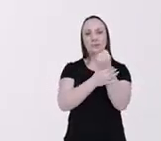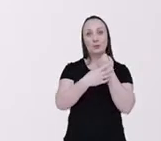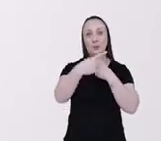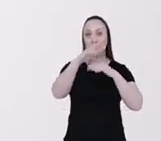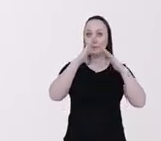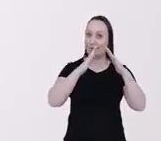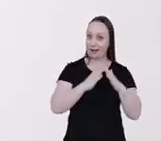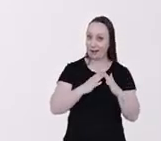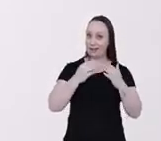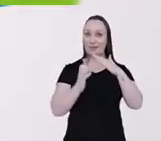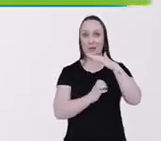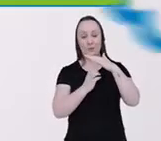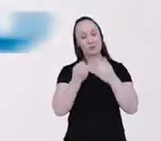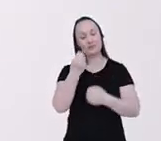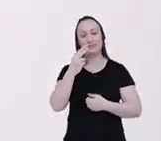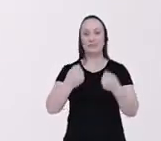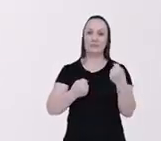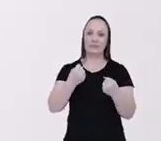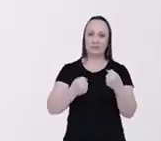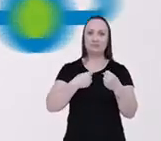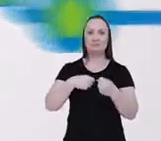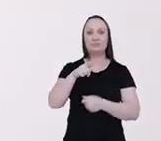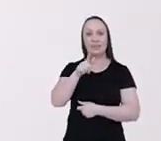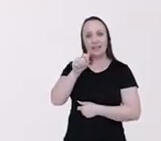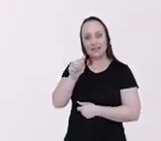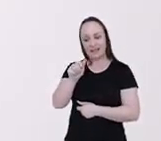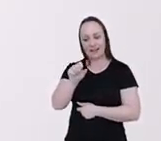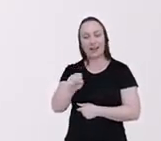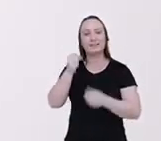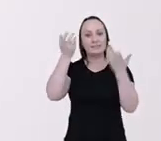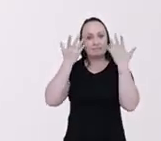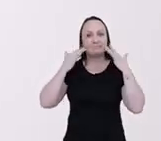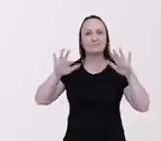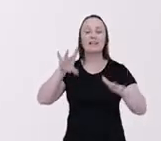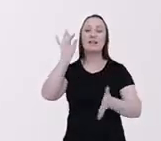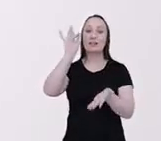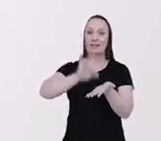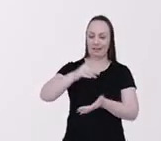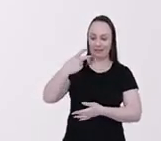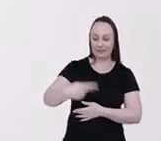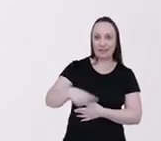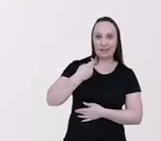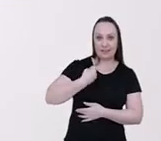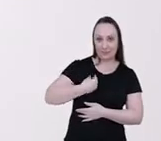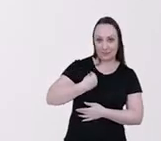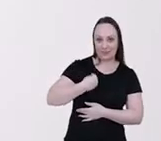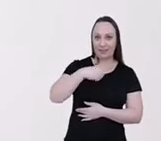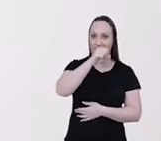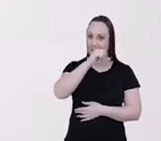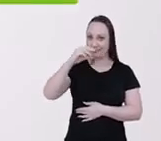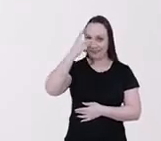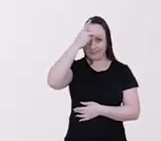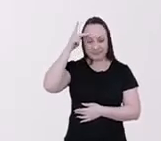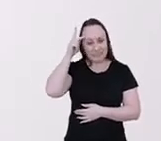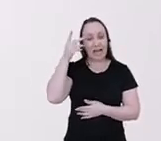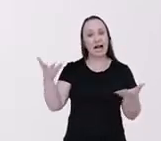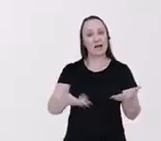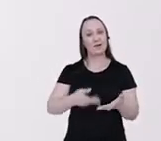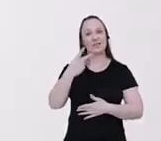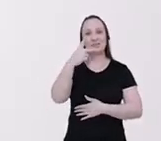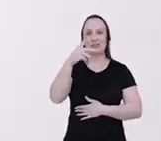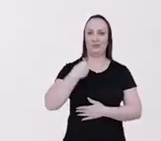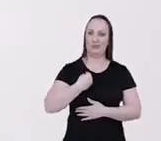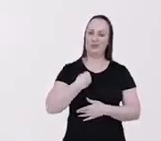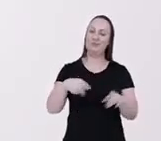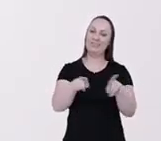para a sua residência, comércio ou veículo. O gás natural já é uma realidade na vida de muitos catarinenses. E agora vai